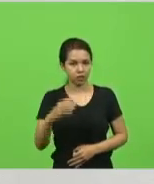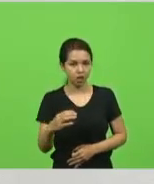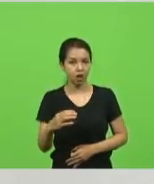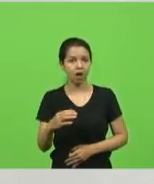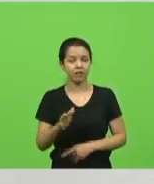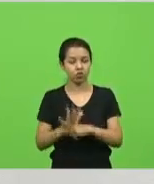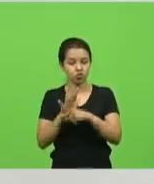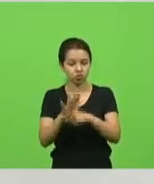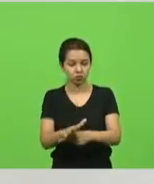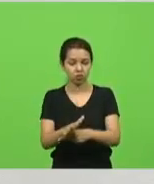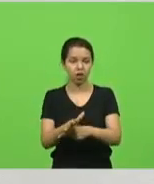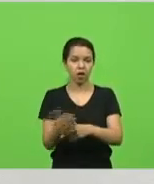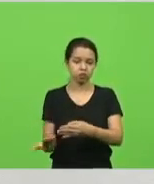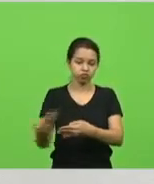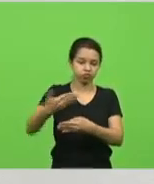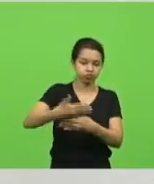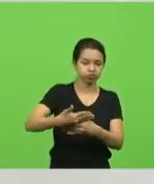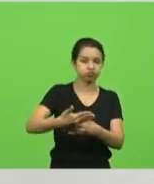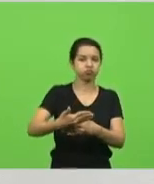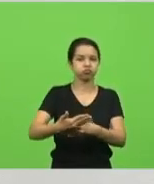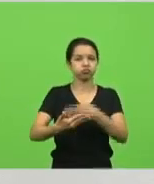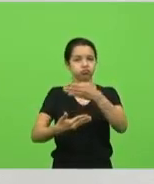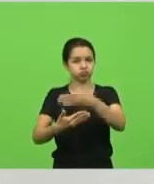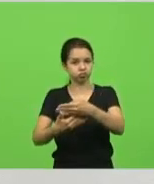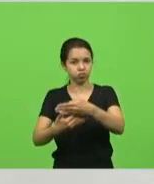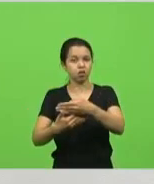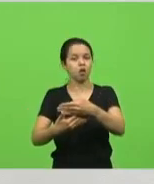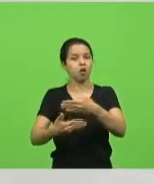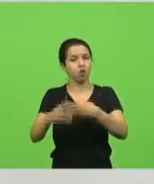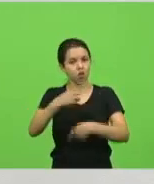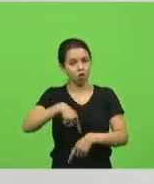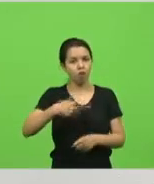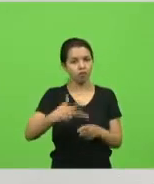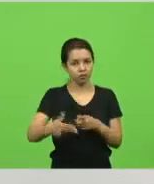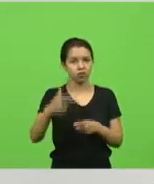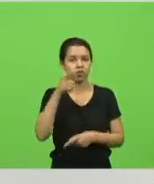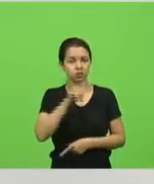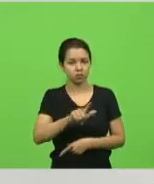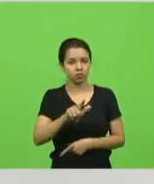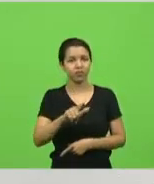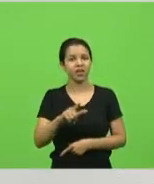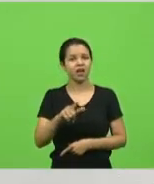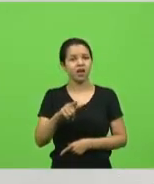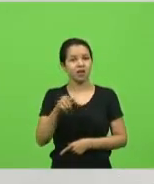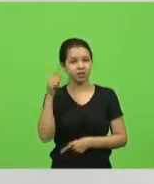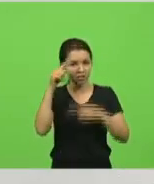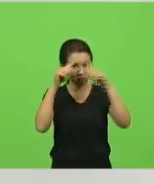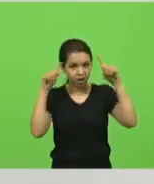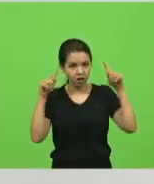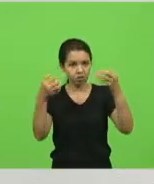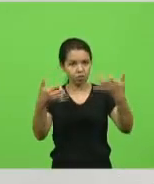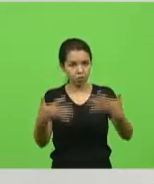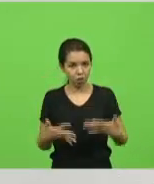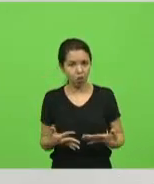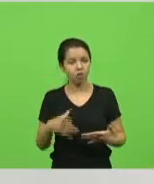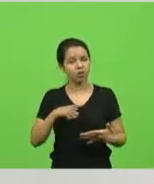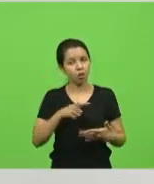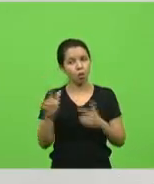construção, e é mais uma etapa que vencemos. Como bem disse o deputado Sareta, nós temos outros desafios para